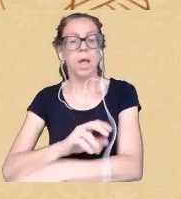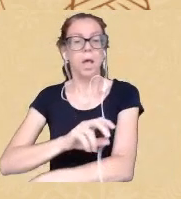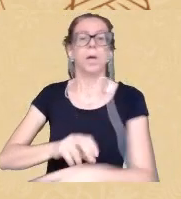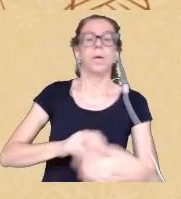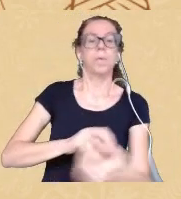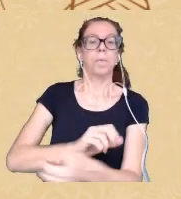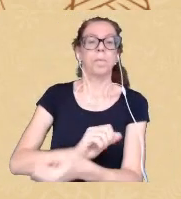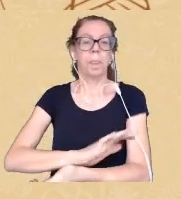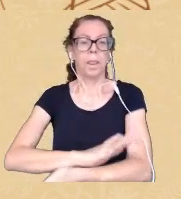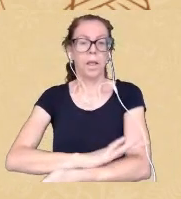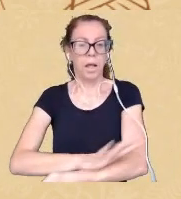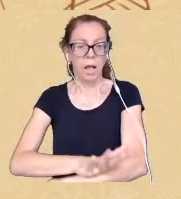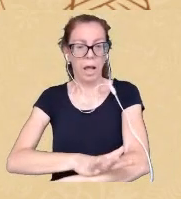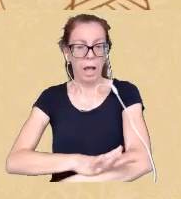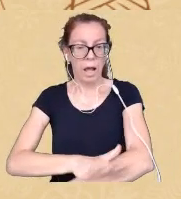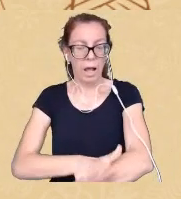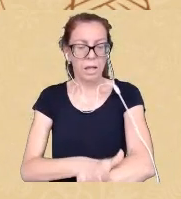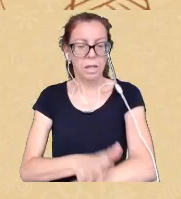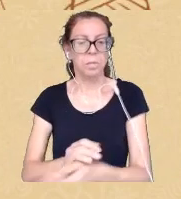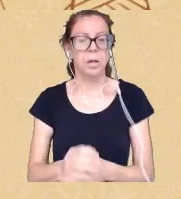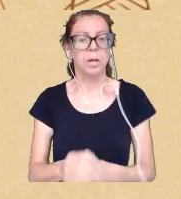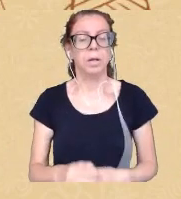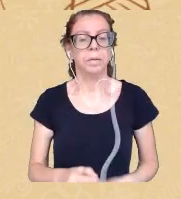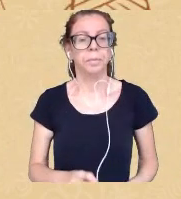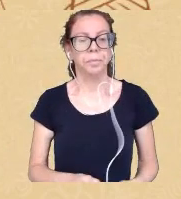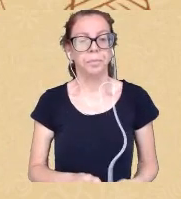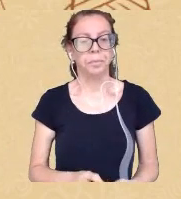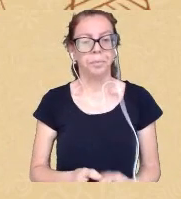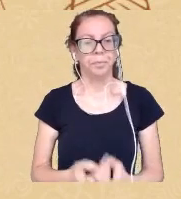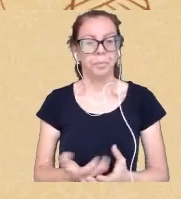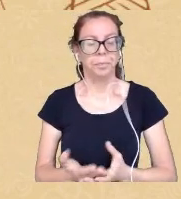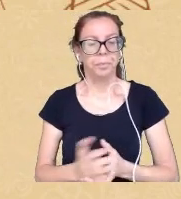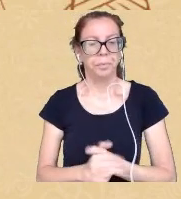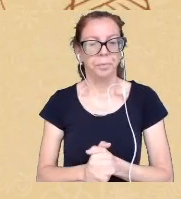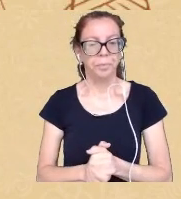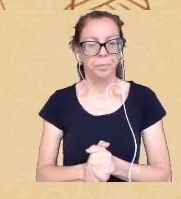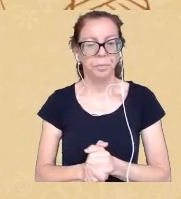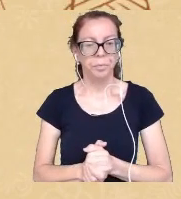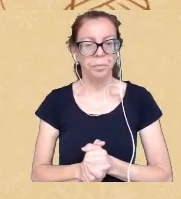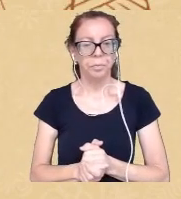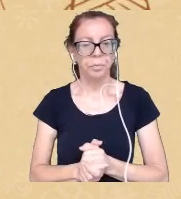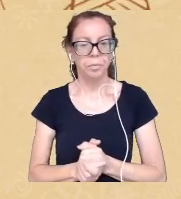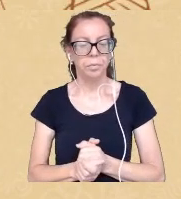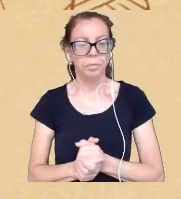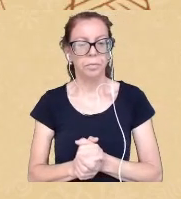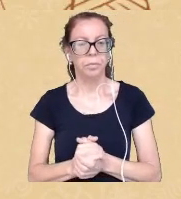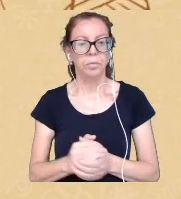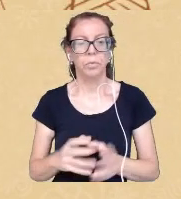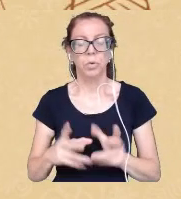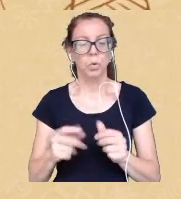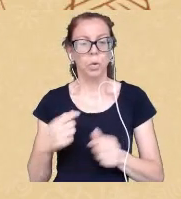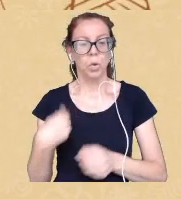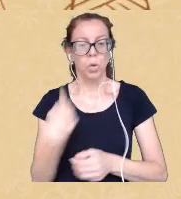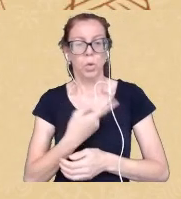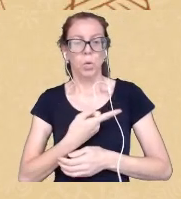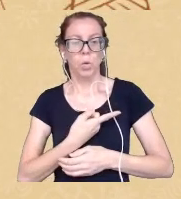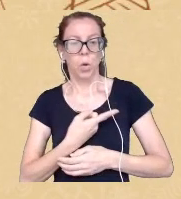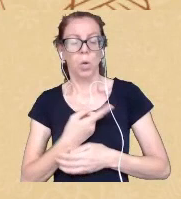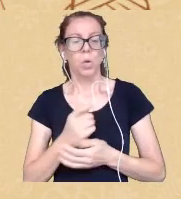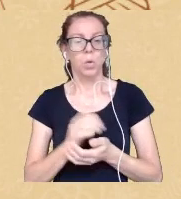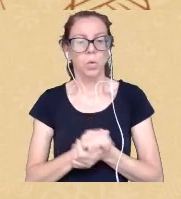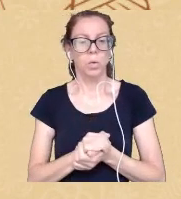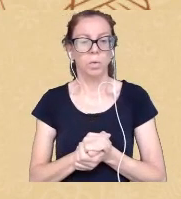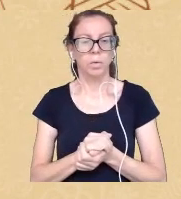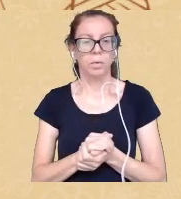já apareceu aqui fundamental para todas e todos nós enfim e o Munanga